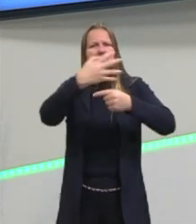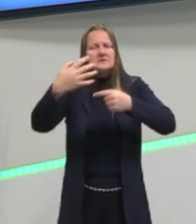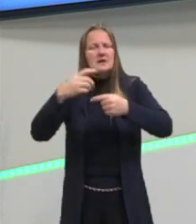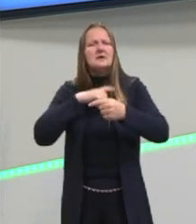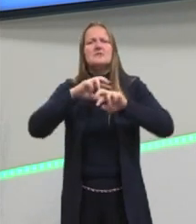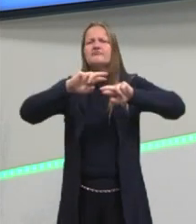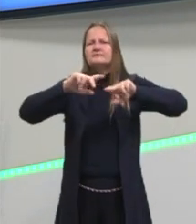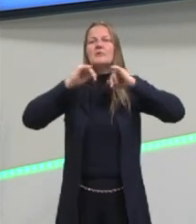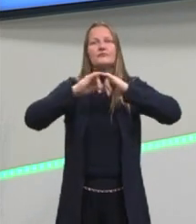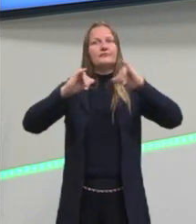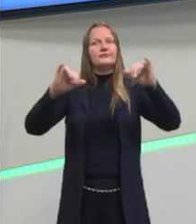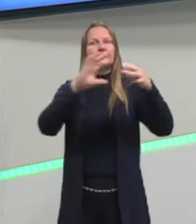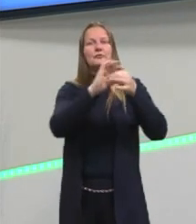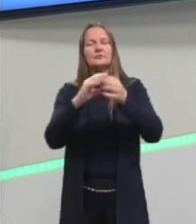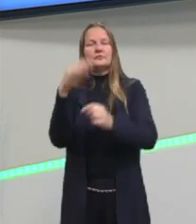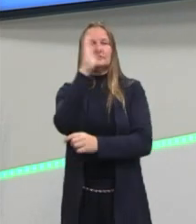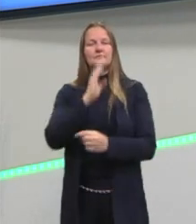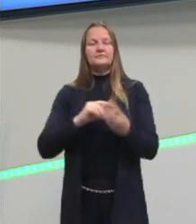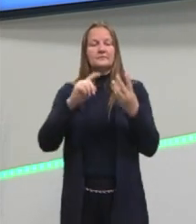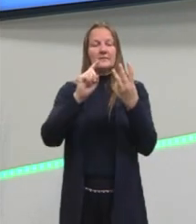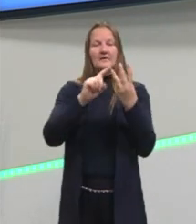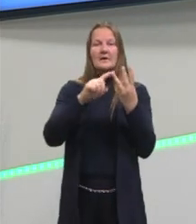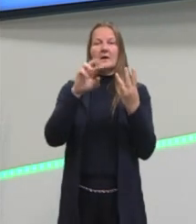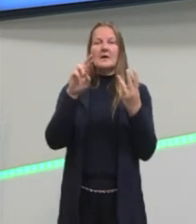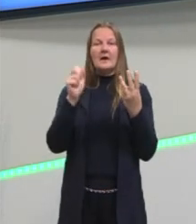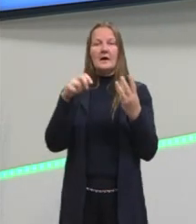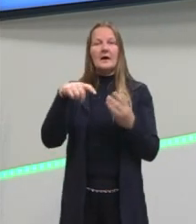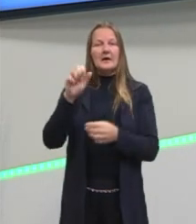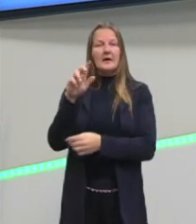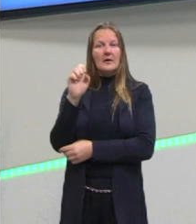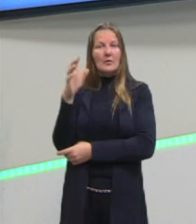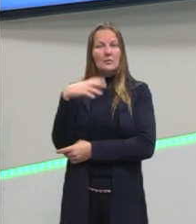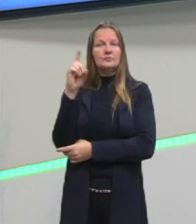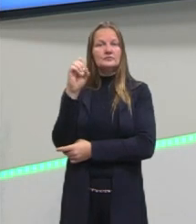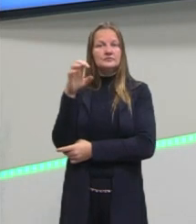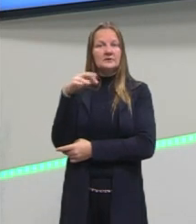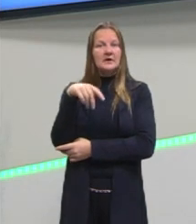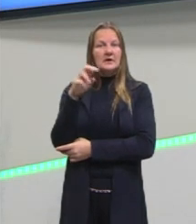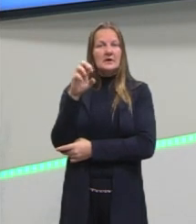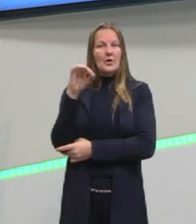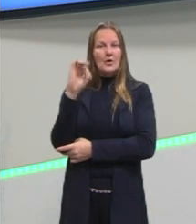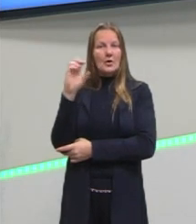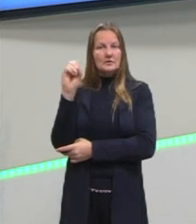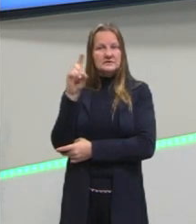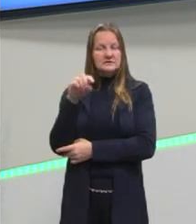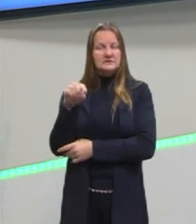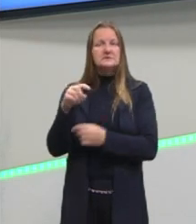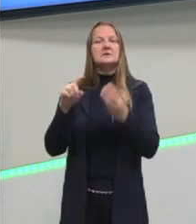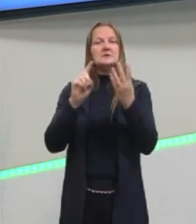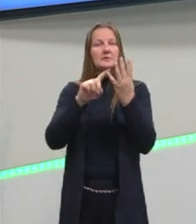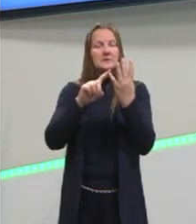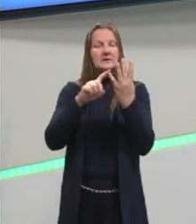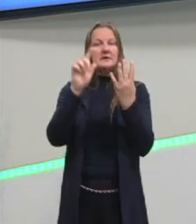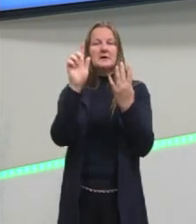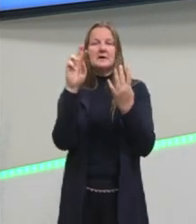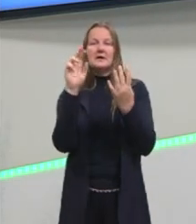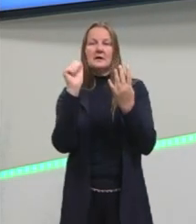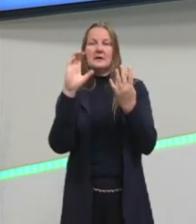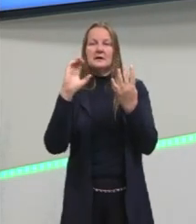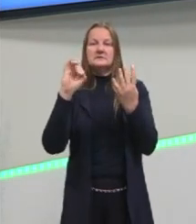contexto brasileiro, a Raquel de Queiroz e Graciliano Ramos. Isso no contexto lá do nordeste.